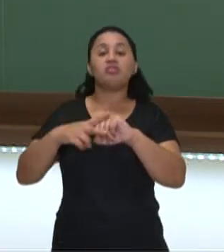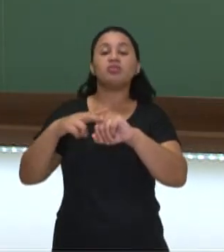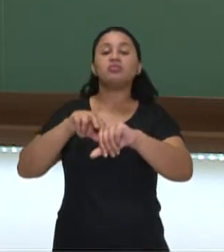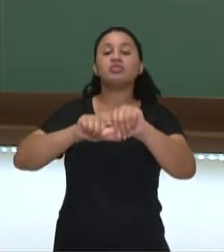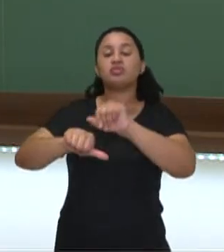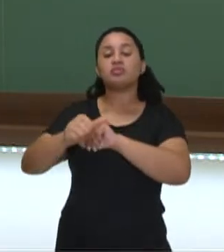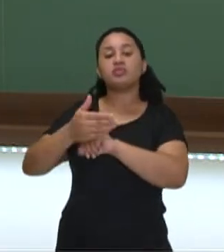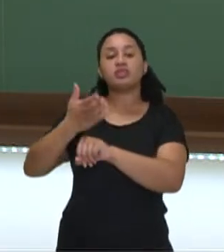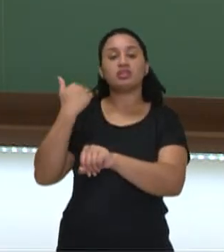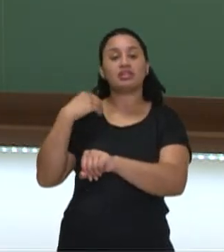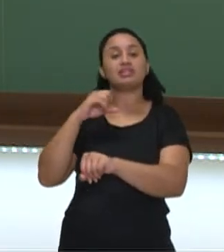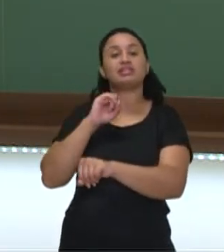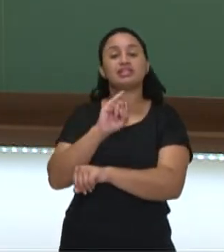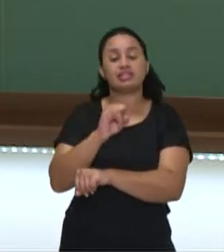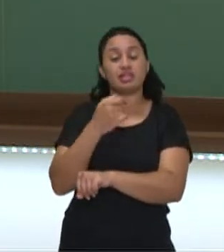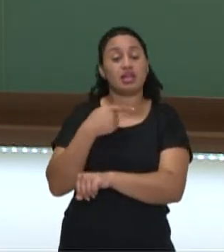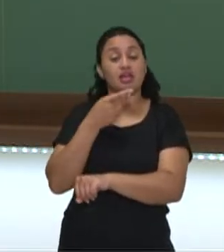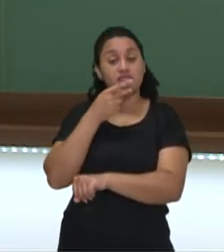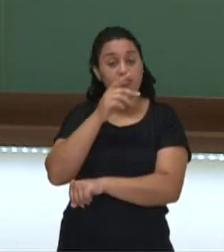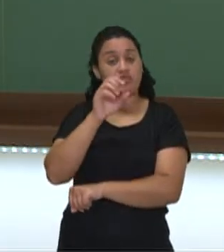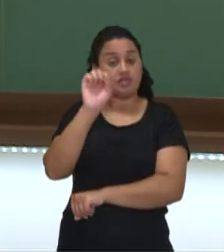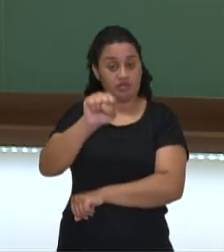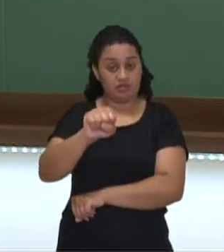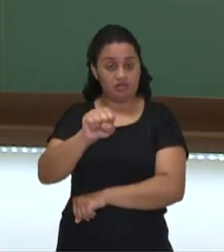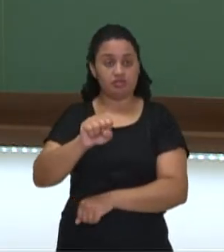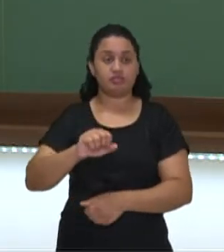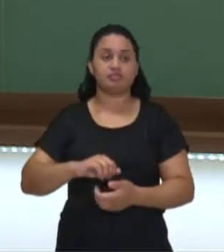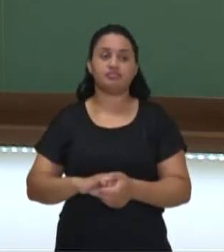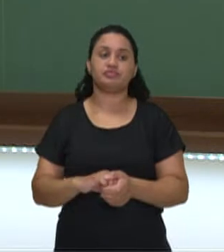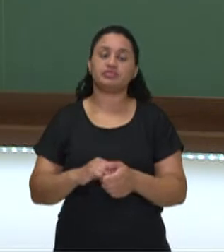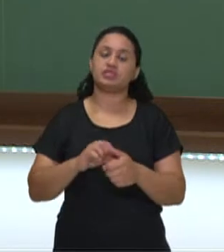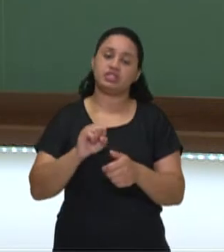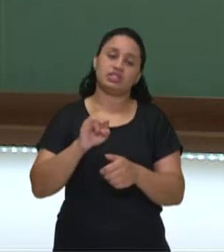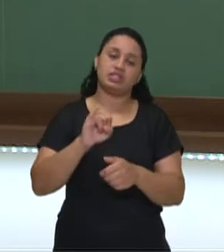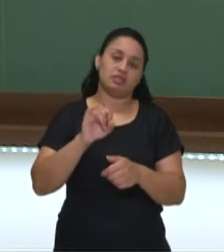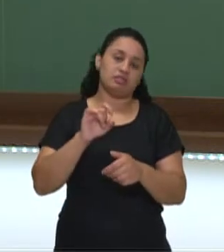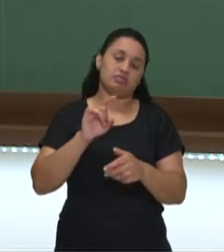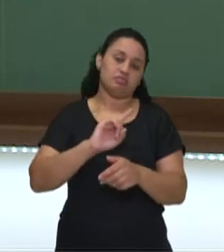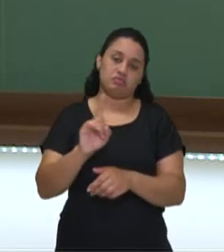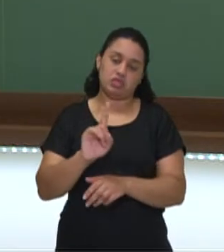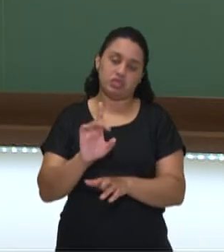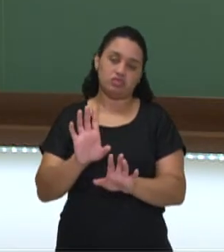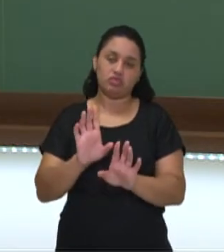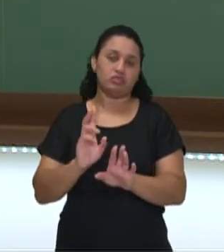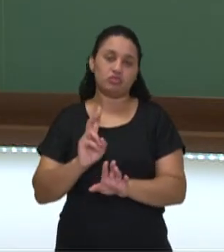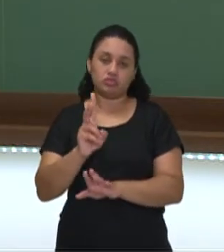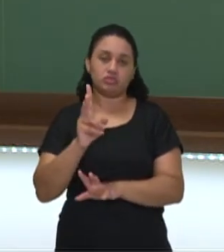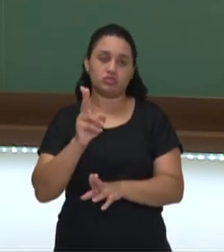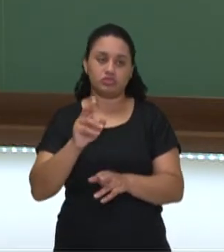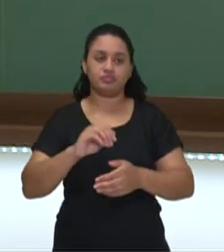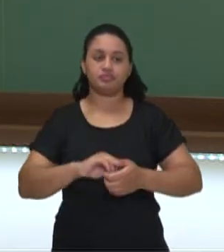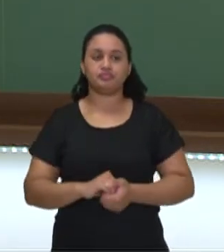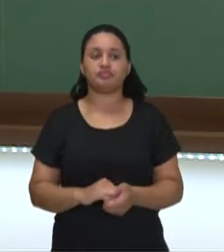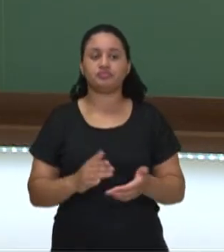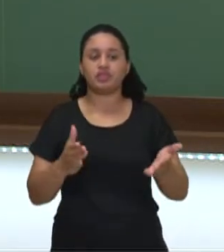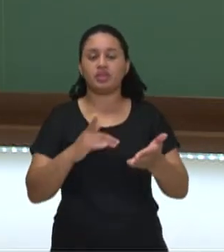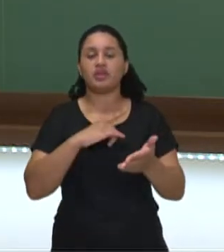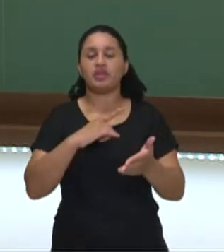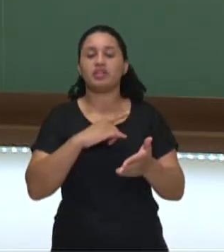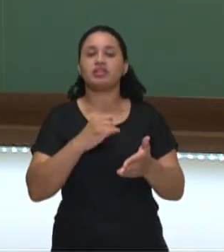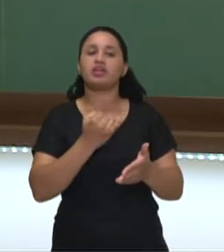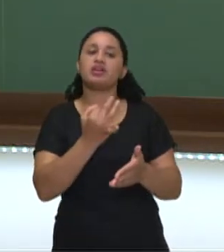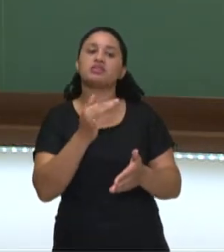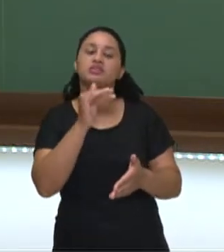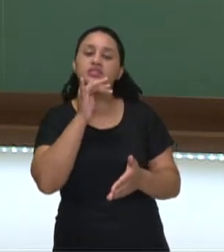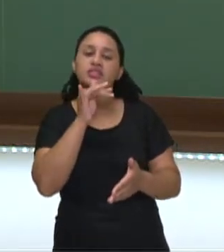quando você dá uma resposta afirmativa. Pergunta negativa, ele se mantém. Aqui eu tenho justamente